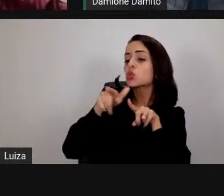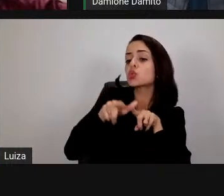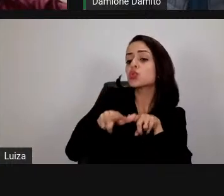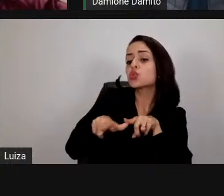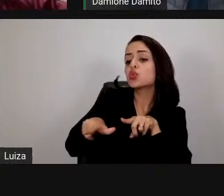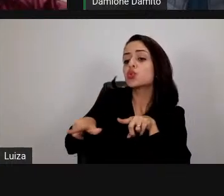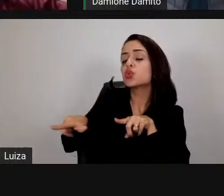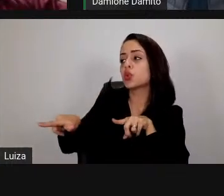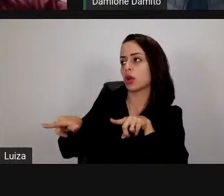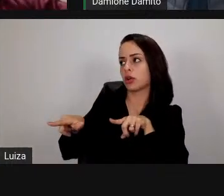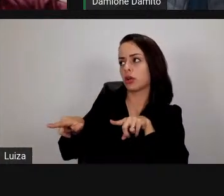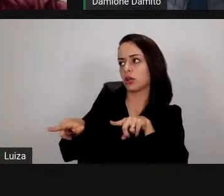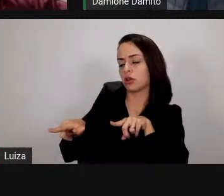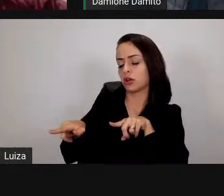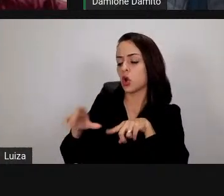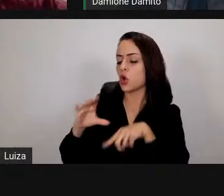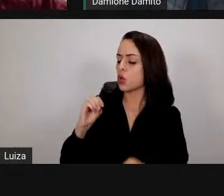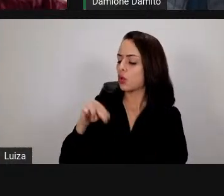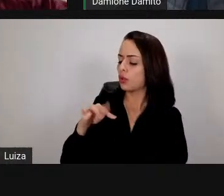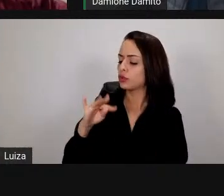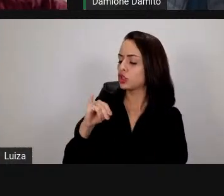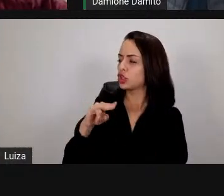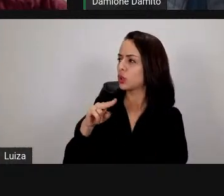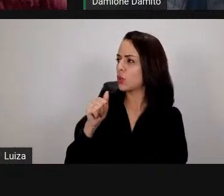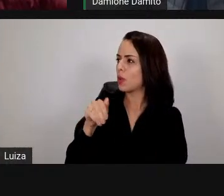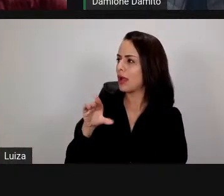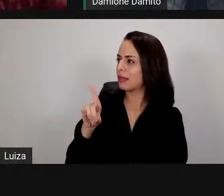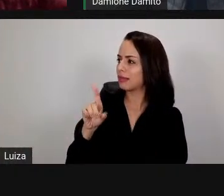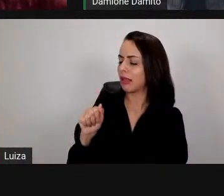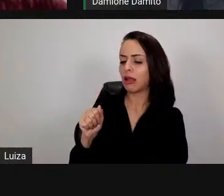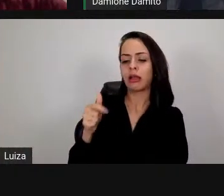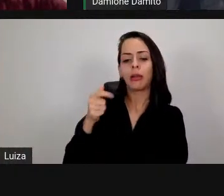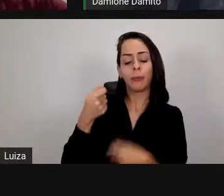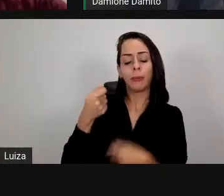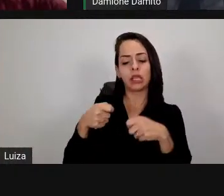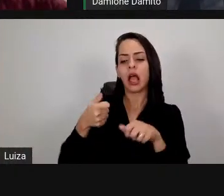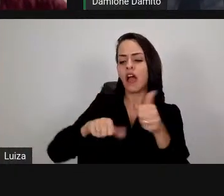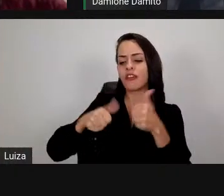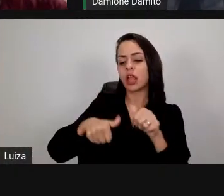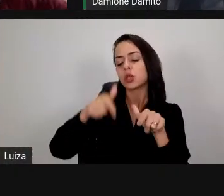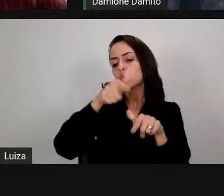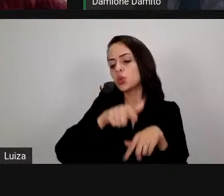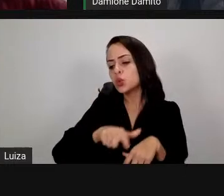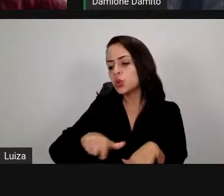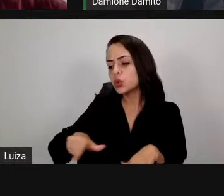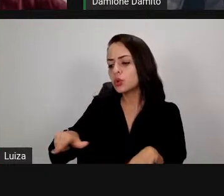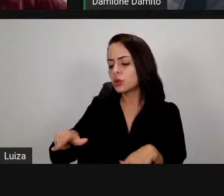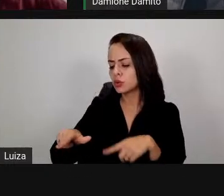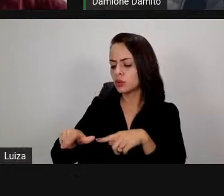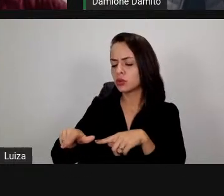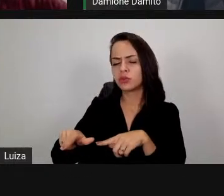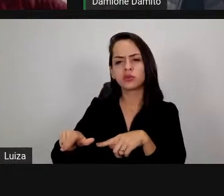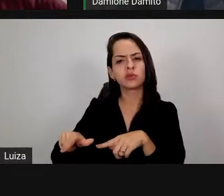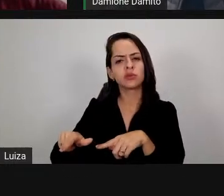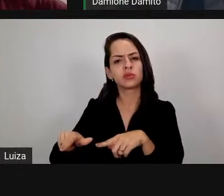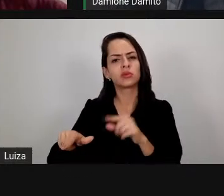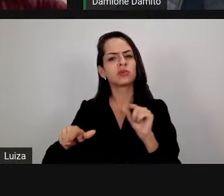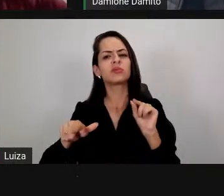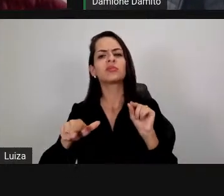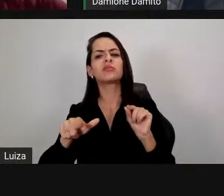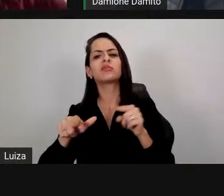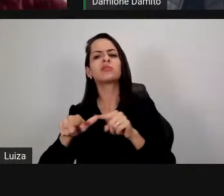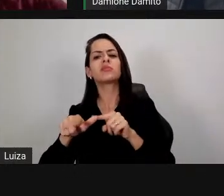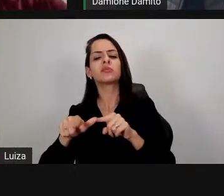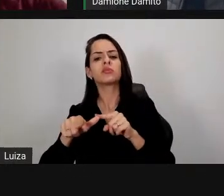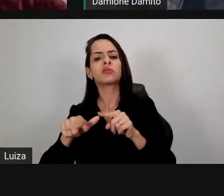receita de bolo como é que faz isso né então tem muita gente que fala assim ah você tem que fazer isso tá mas o que é isso né então a gente